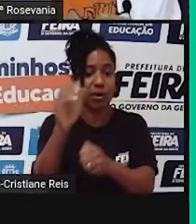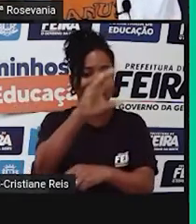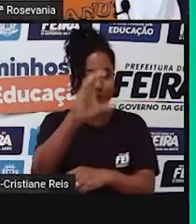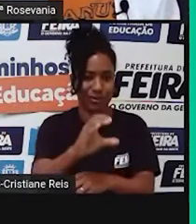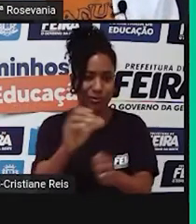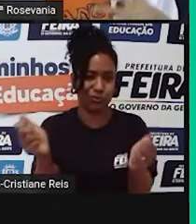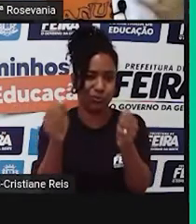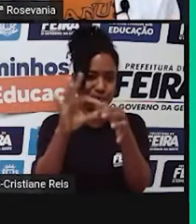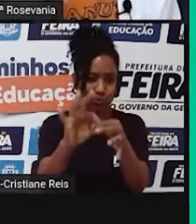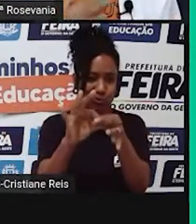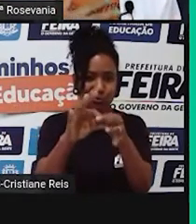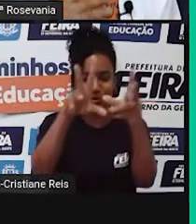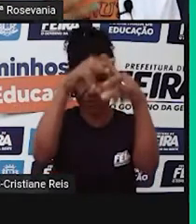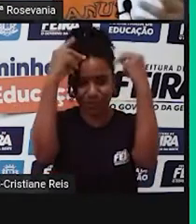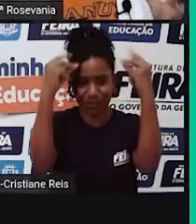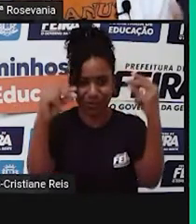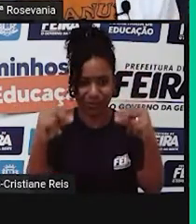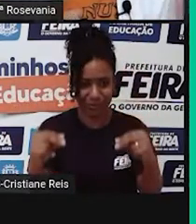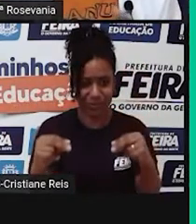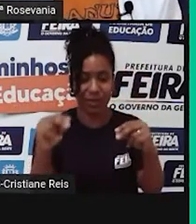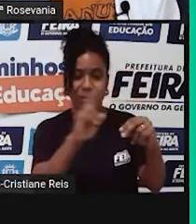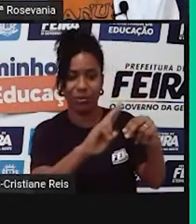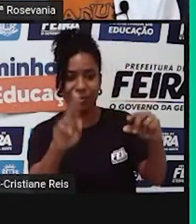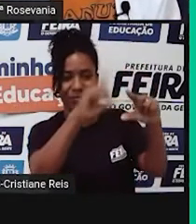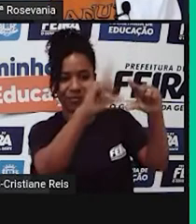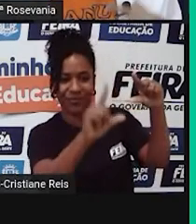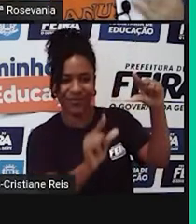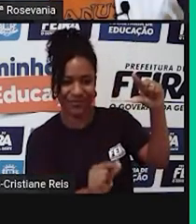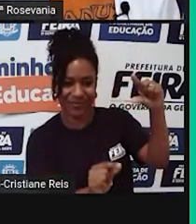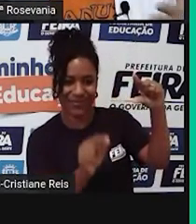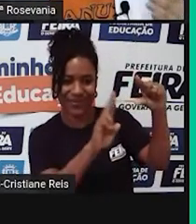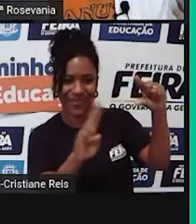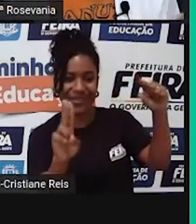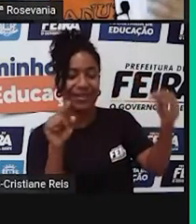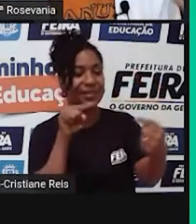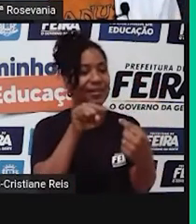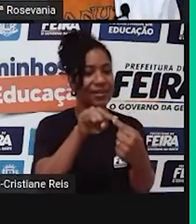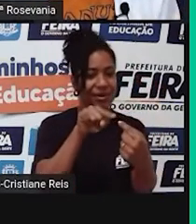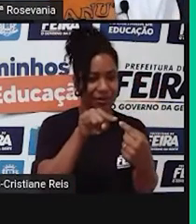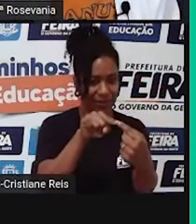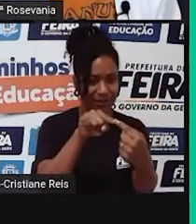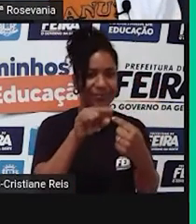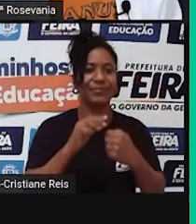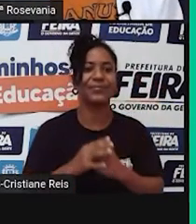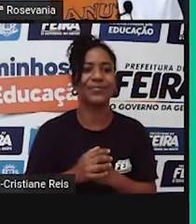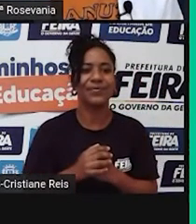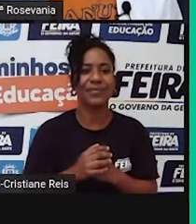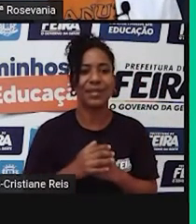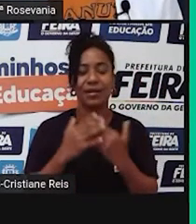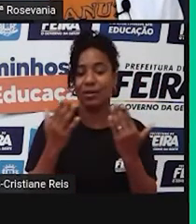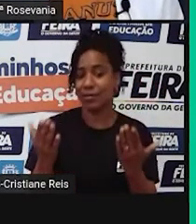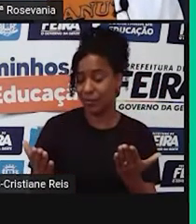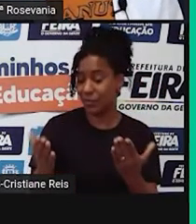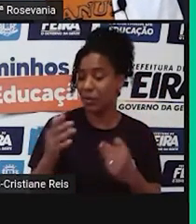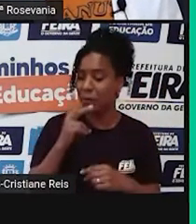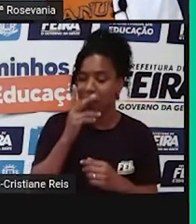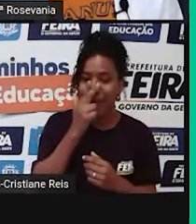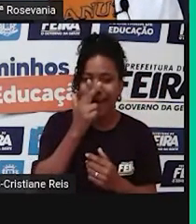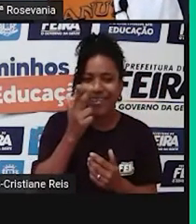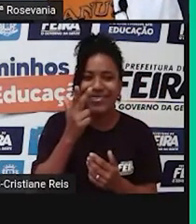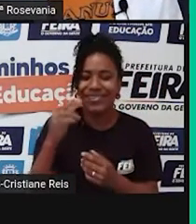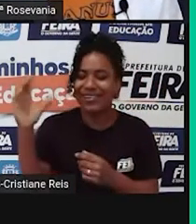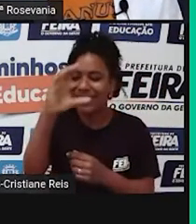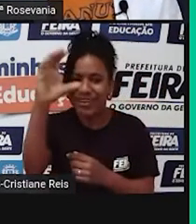santos africanos com nomes de santos católicos, talvez até para poder ser, né, mais permitido o culto